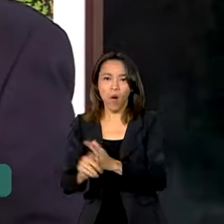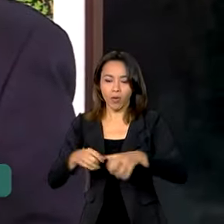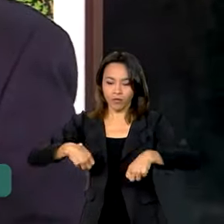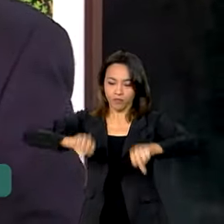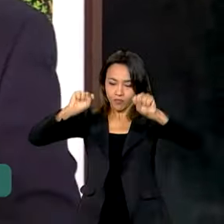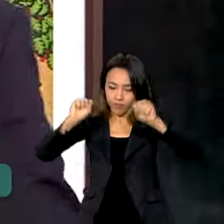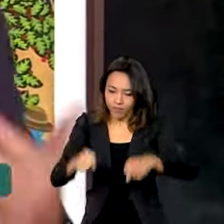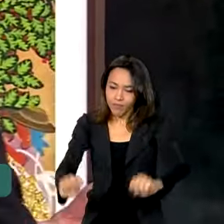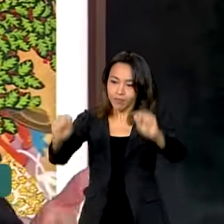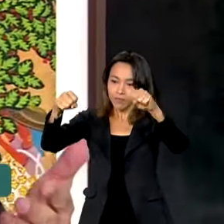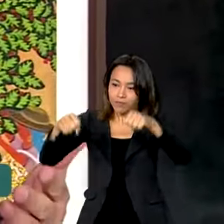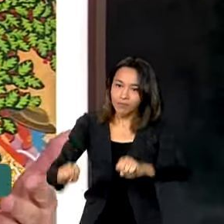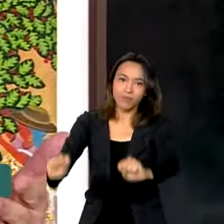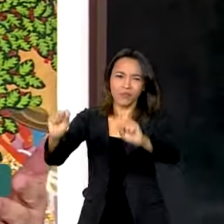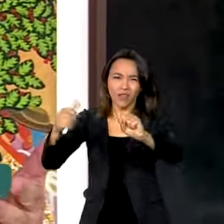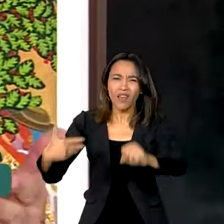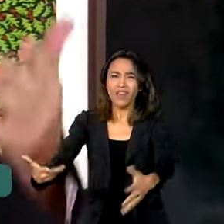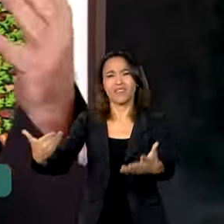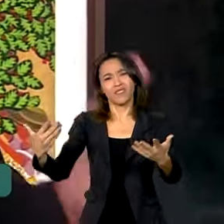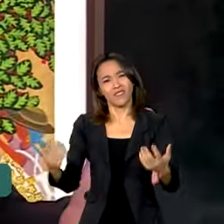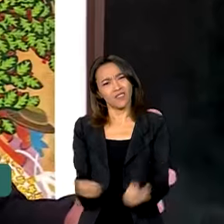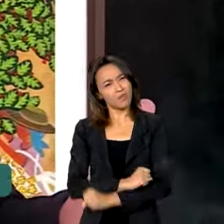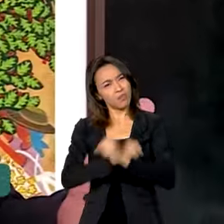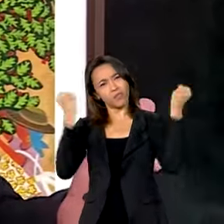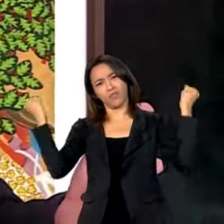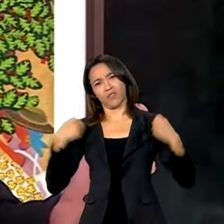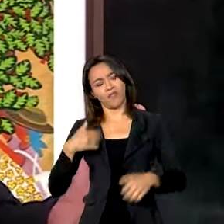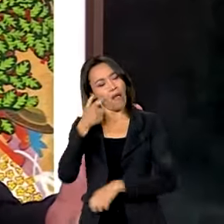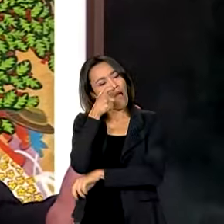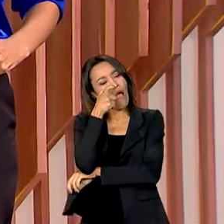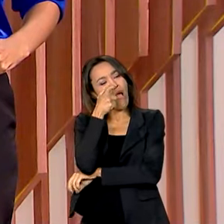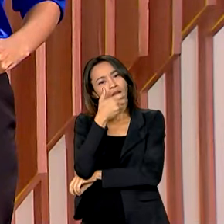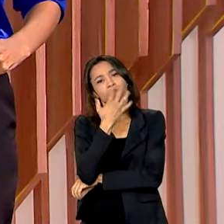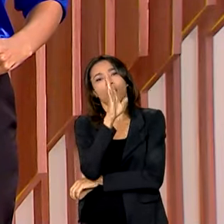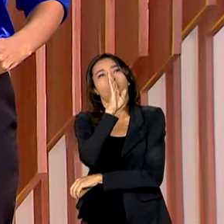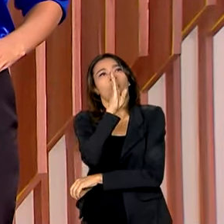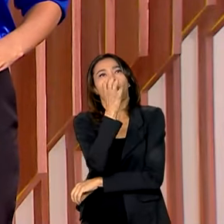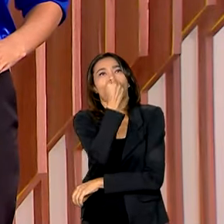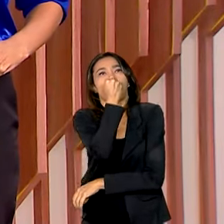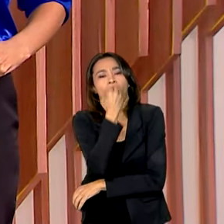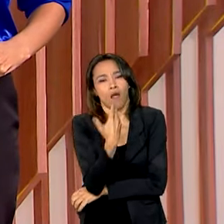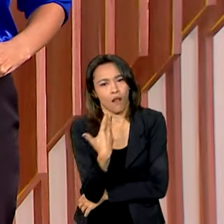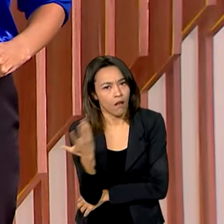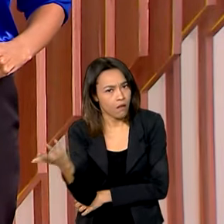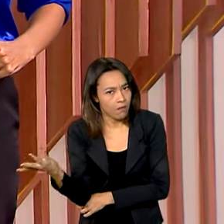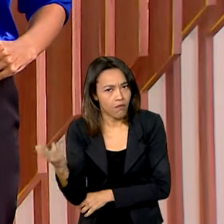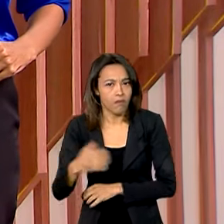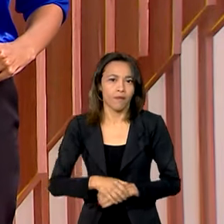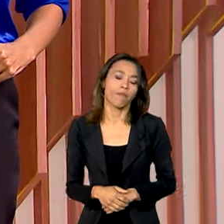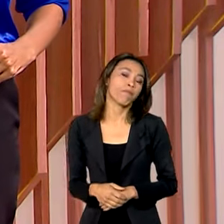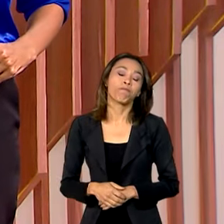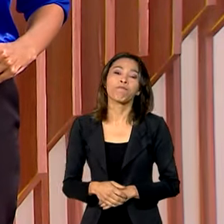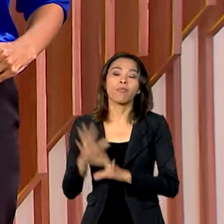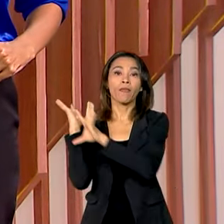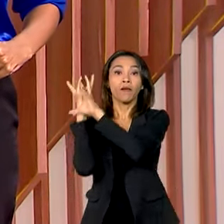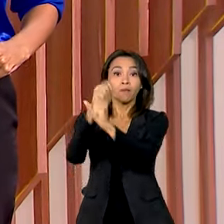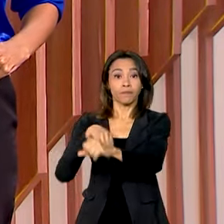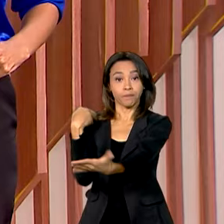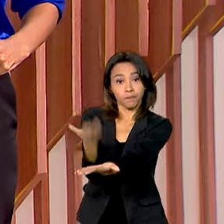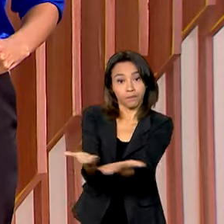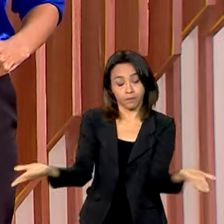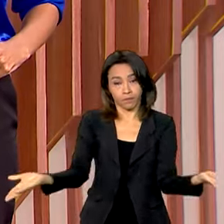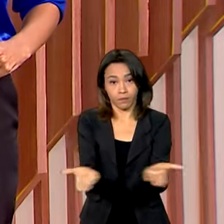E não é possível que a gente possa assistir a tudo isso calado. No balanço feito até agora, já são